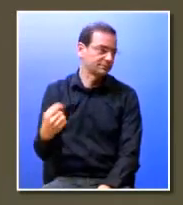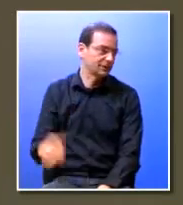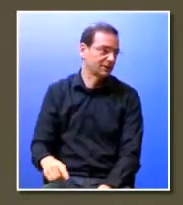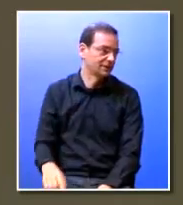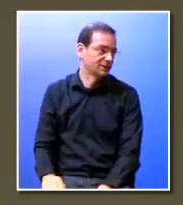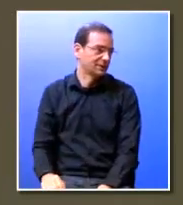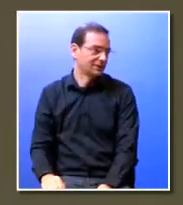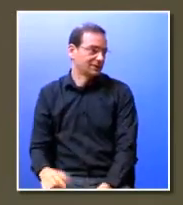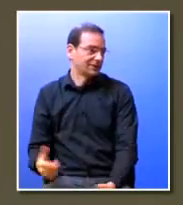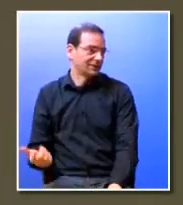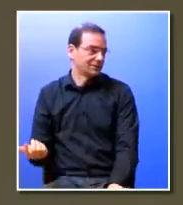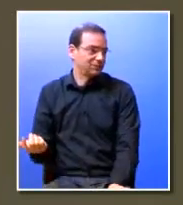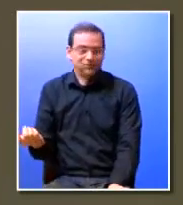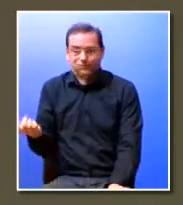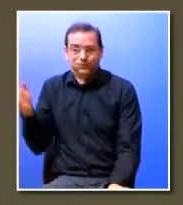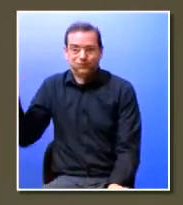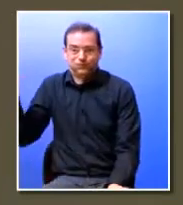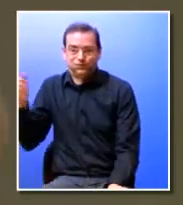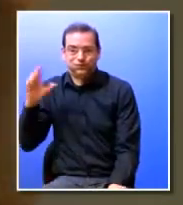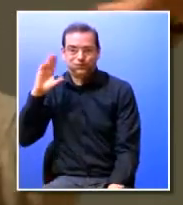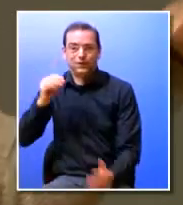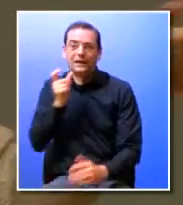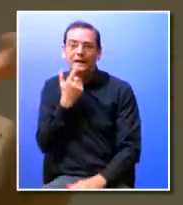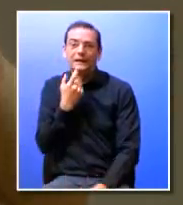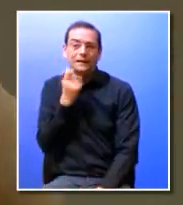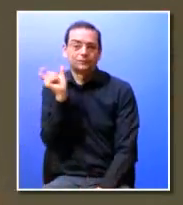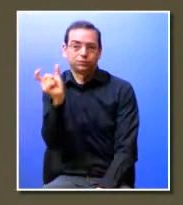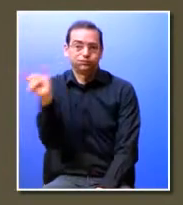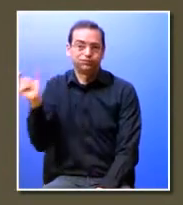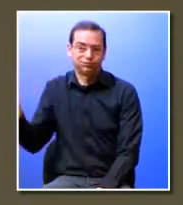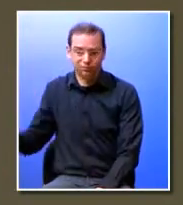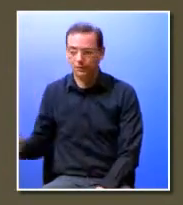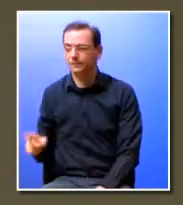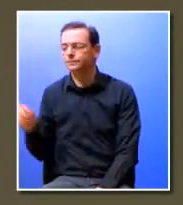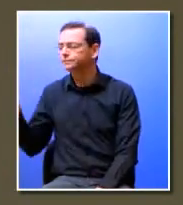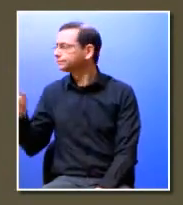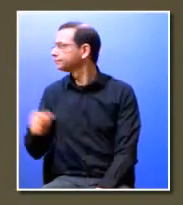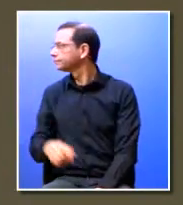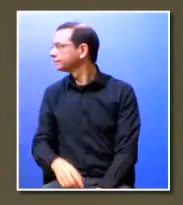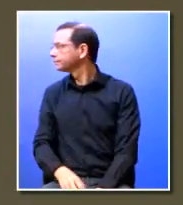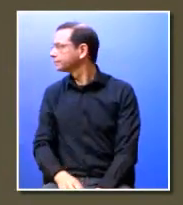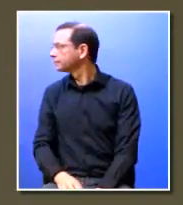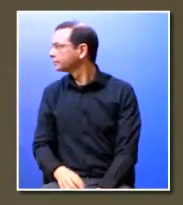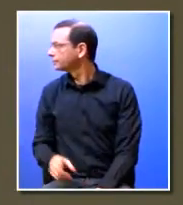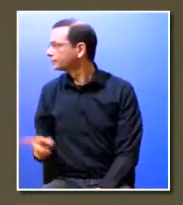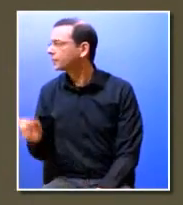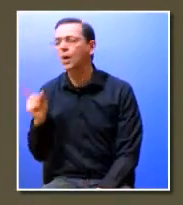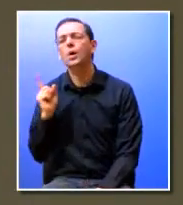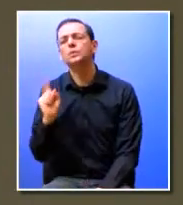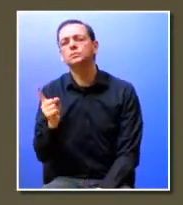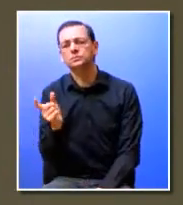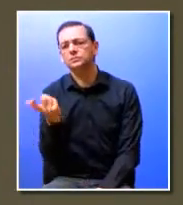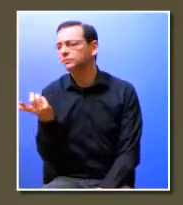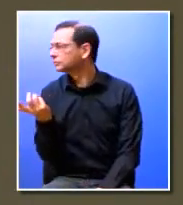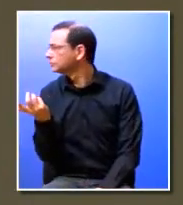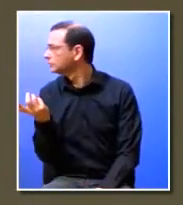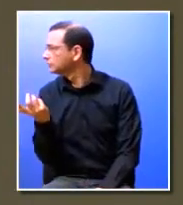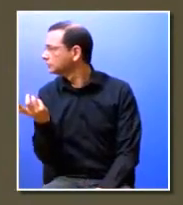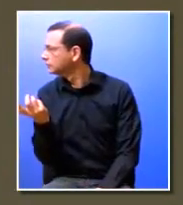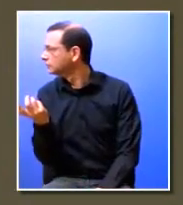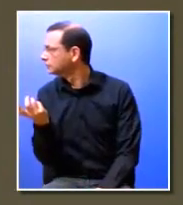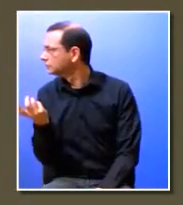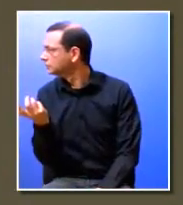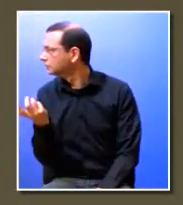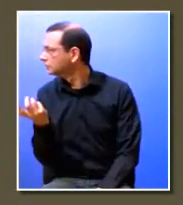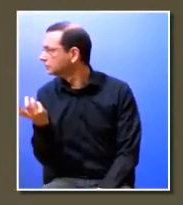para ser sincera não sou eu que estou a implementar mas vou-vos passar o conceito porque acho que é um desafio engraçado todo o Young